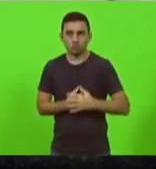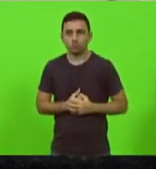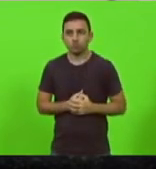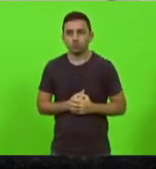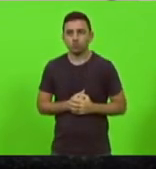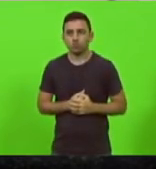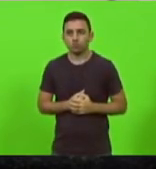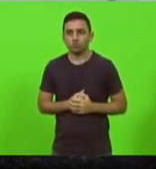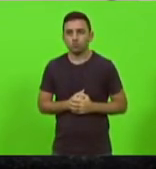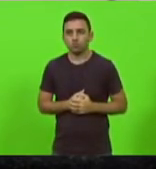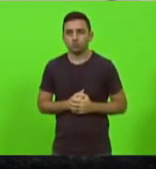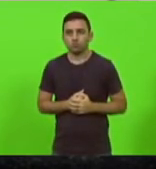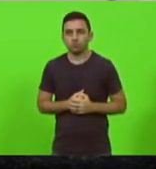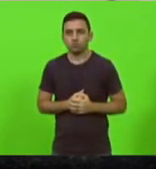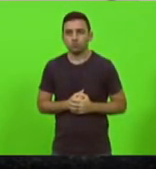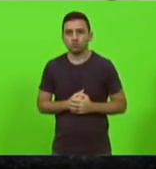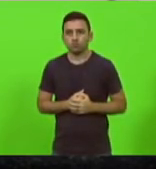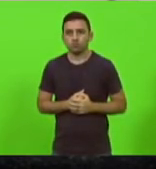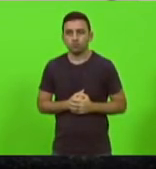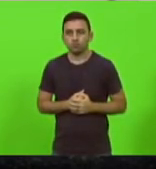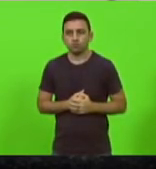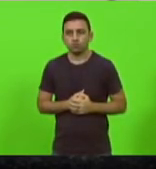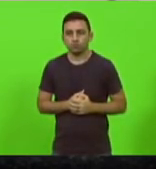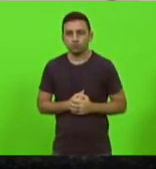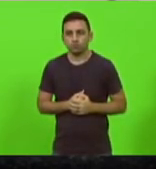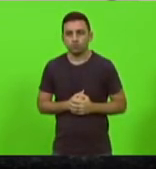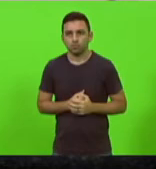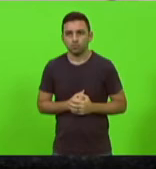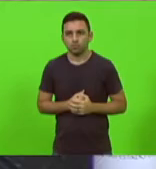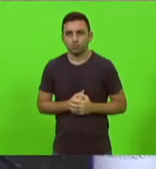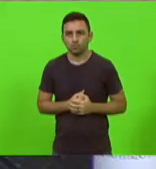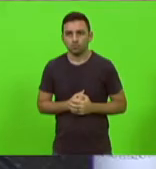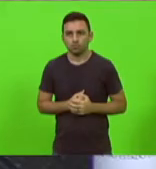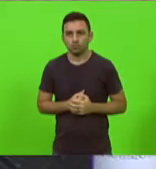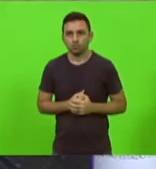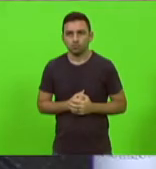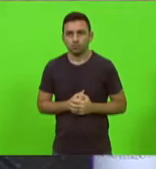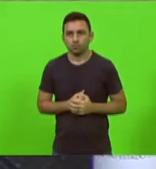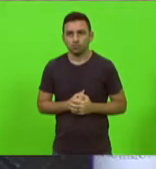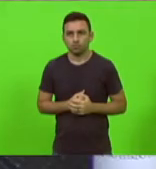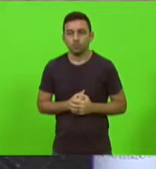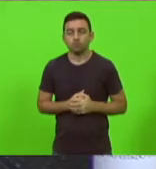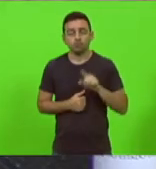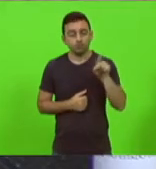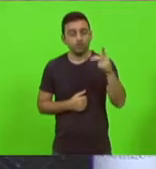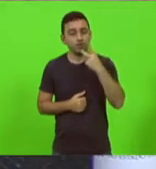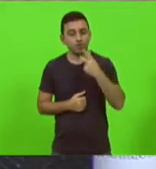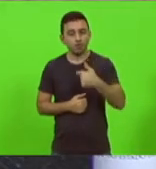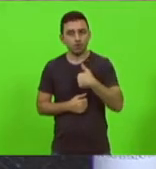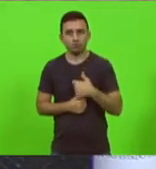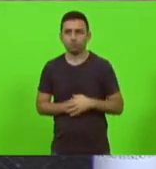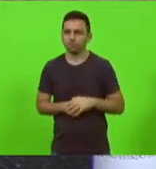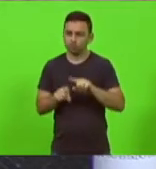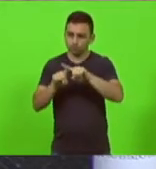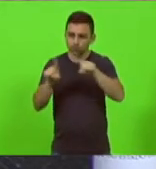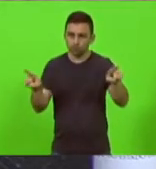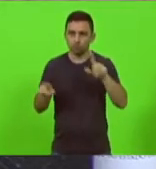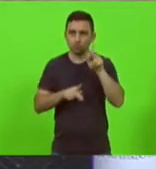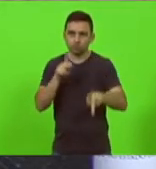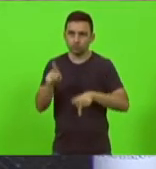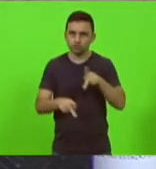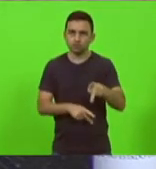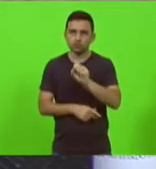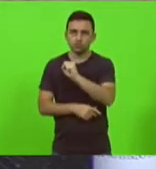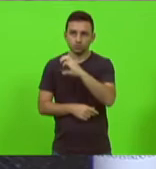não estou defendendo o governo o eu vou responder eu vou responder porque o senhor me citou agora catarinense catarinense